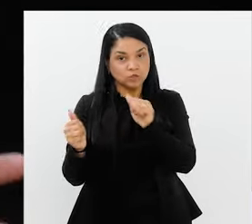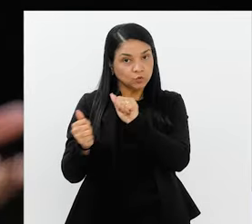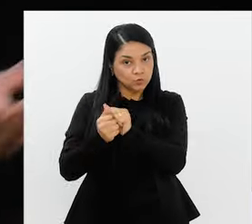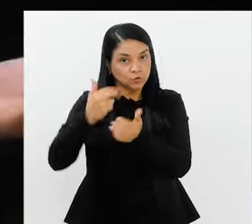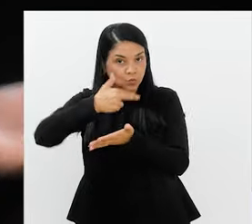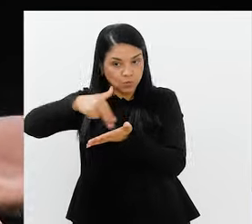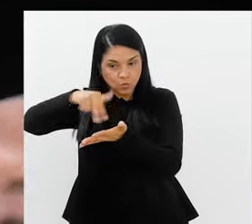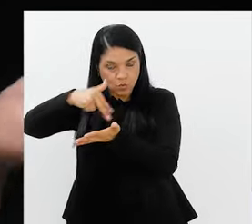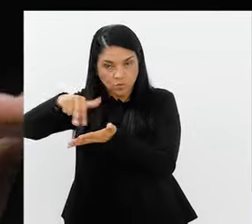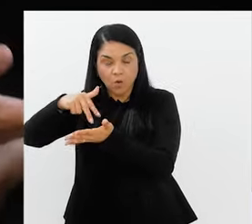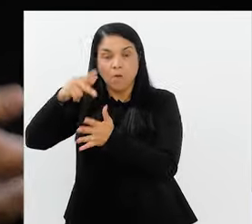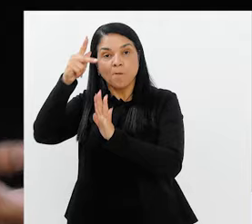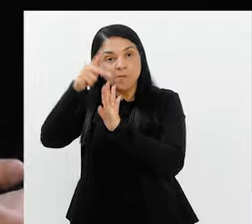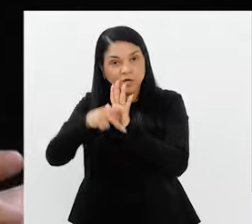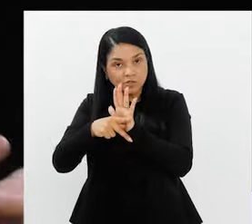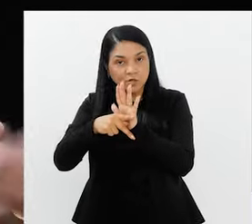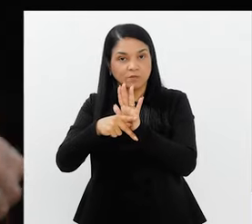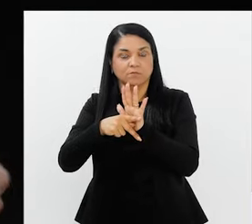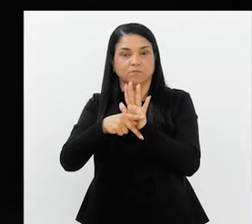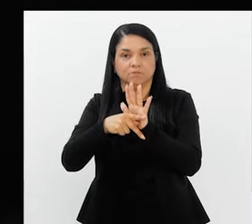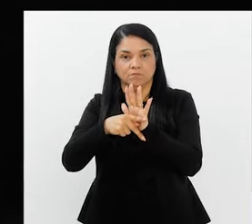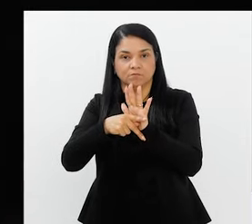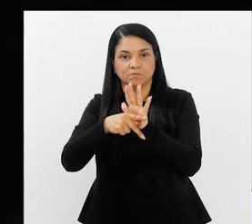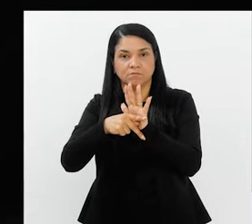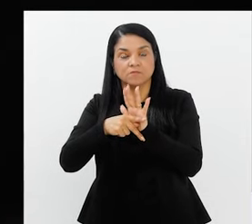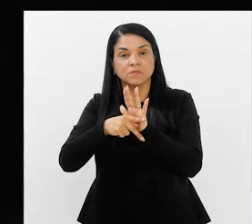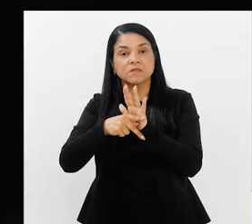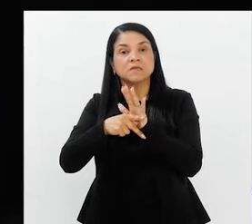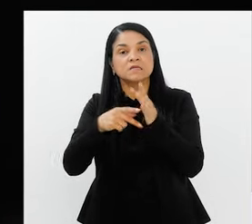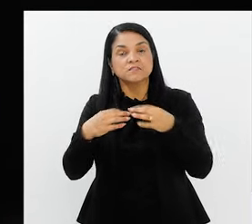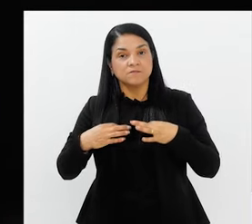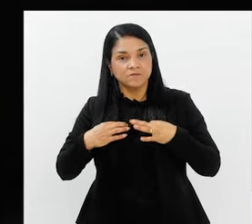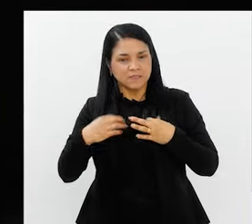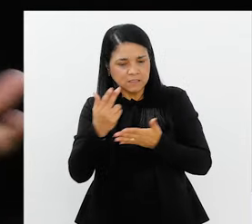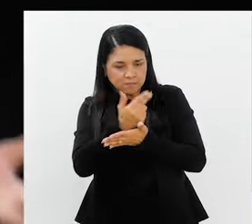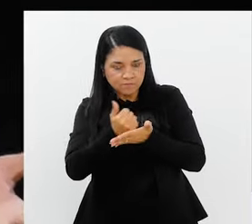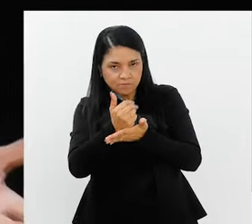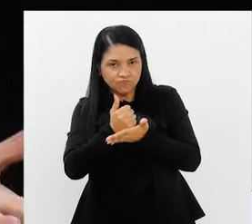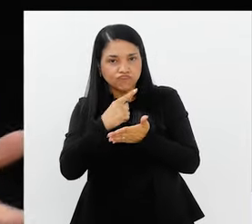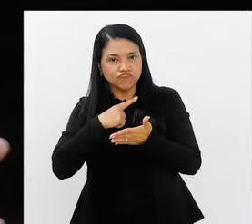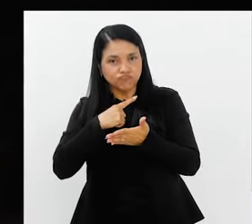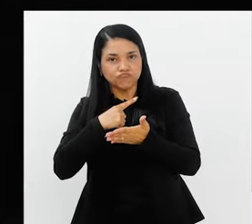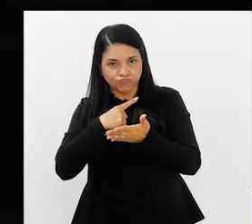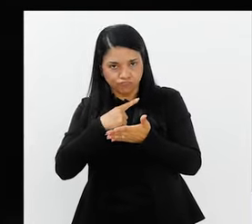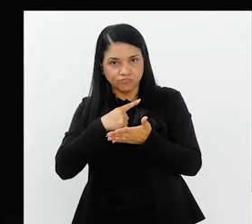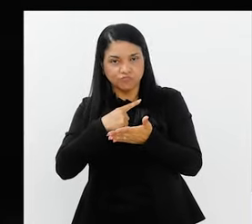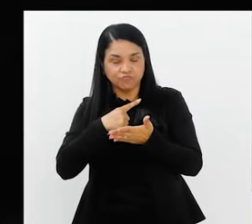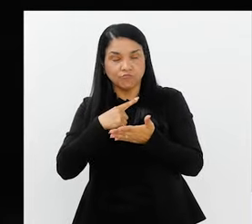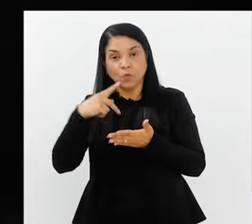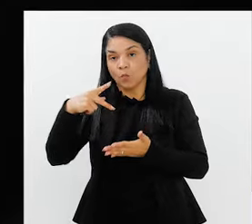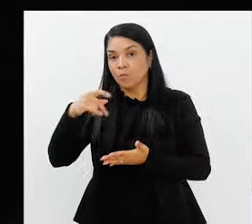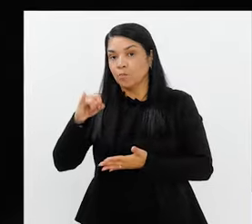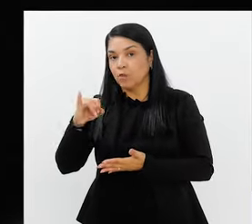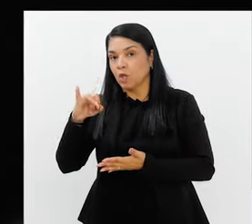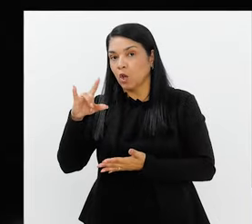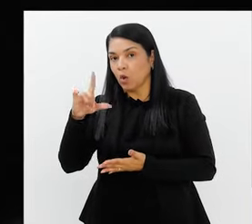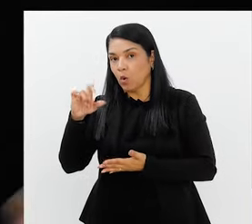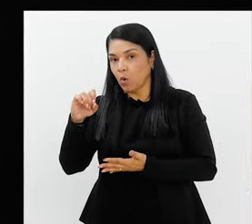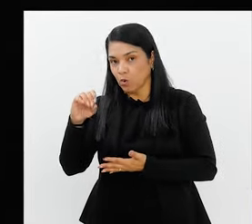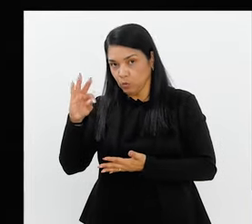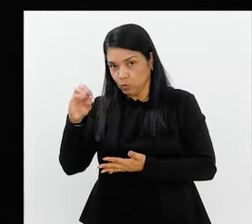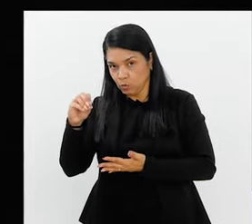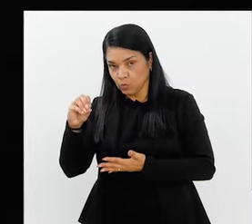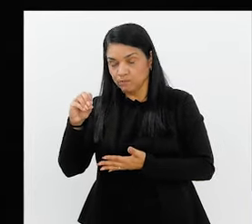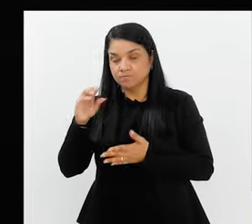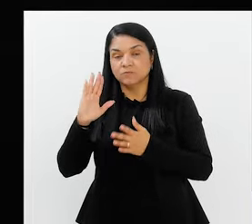o coreógrafo, com o projeto deles, e para as fantasias tem o protótipo, né, que a gente